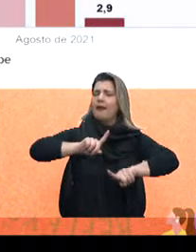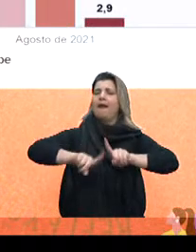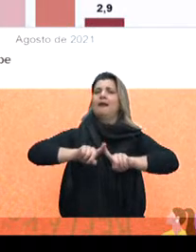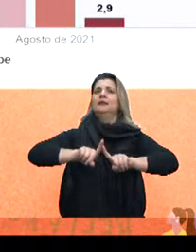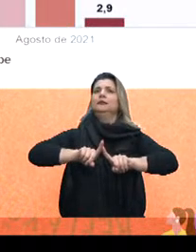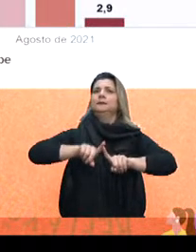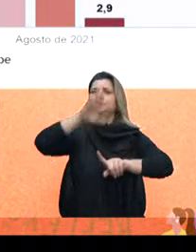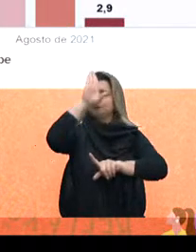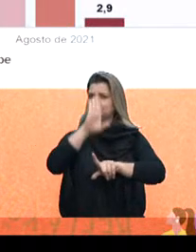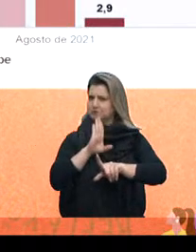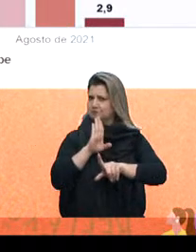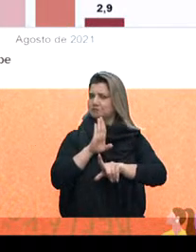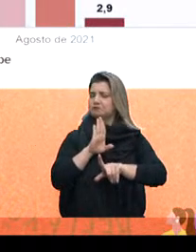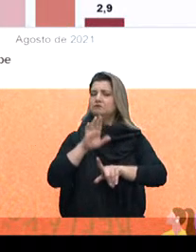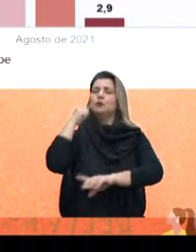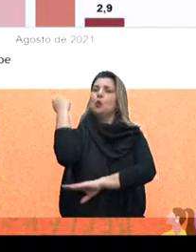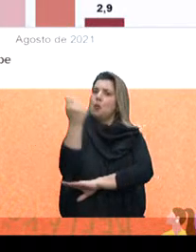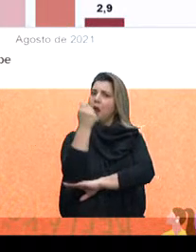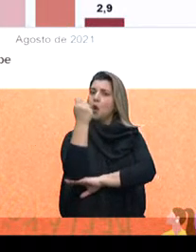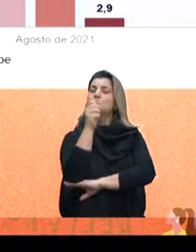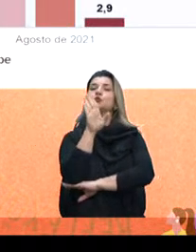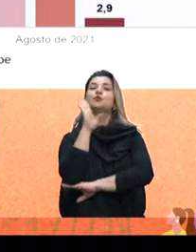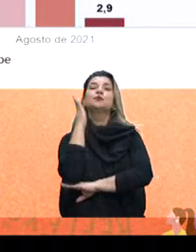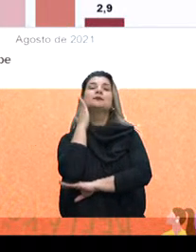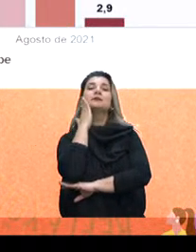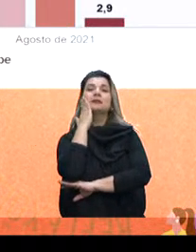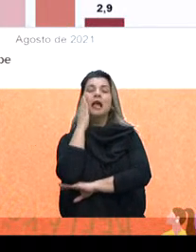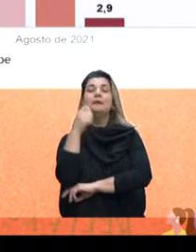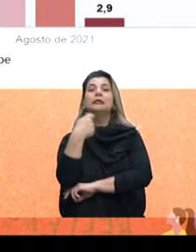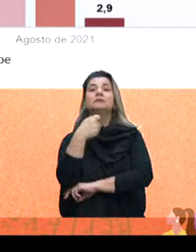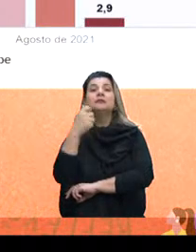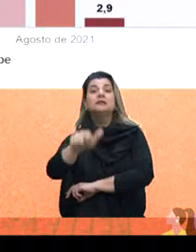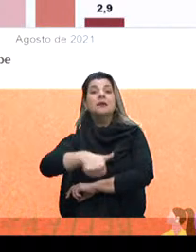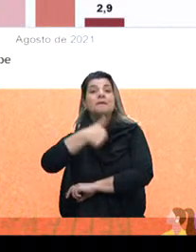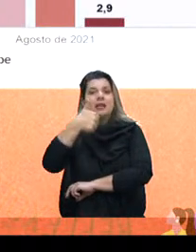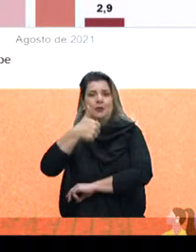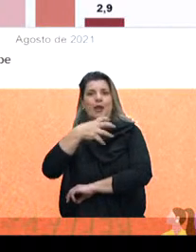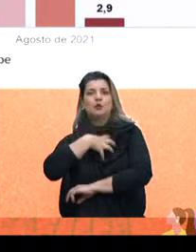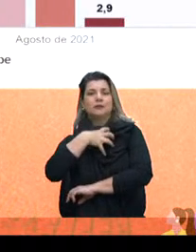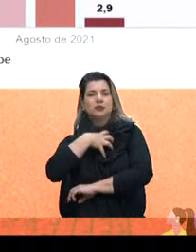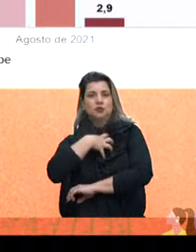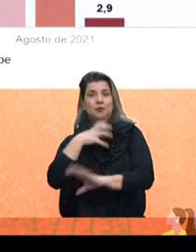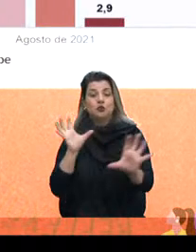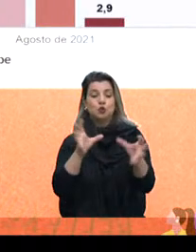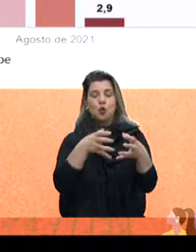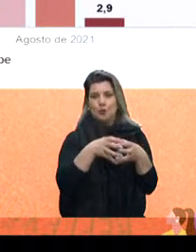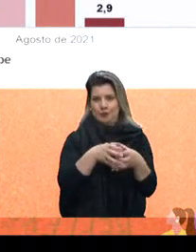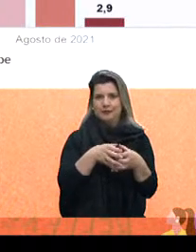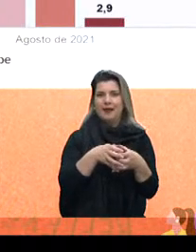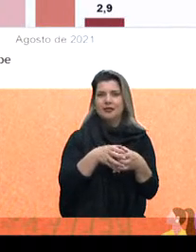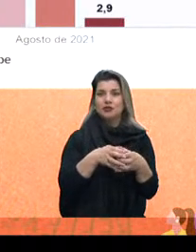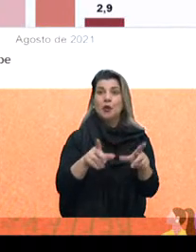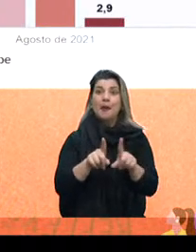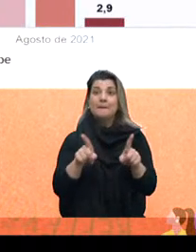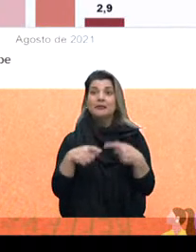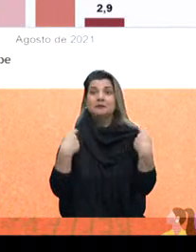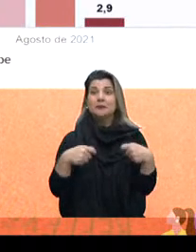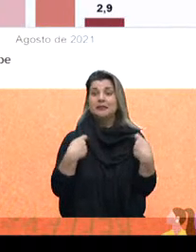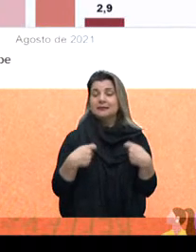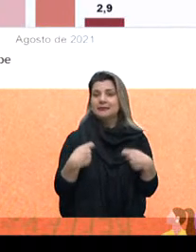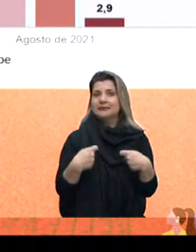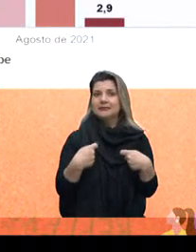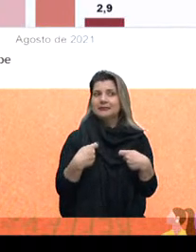O gaúcho aí reconhece que precisamos melhorar o nosso sentimento de comunidade, o sentimento de pertencimento, mas teríamos que